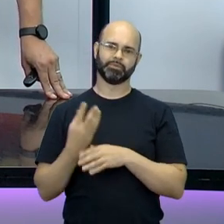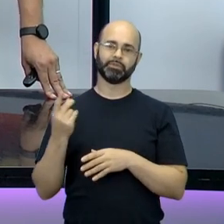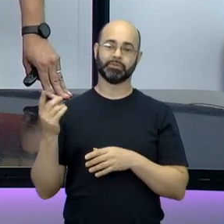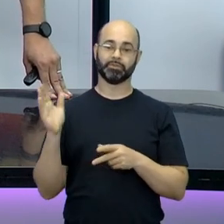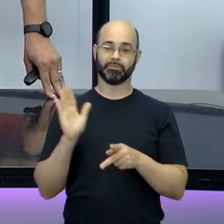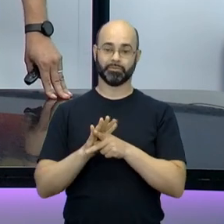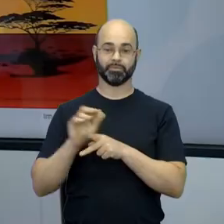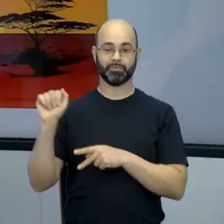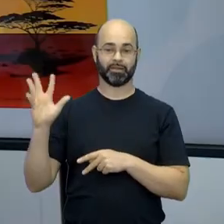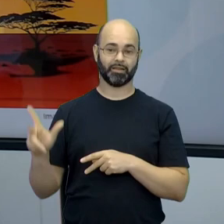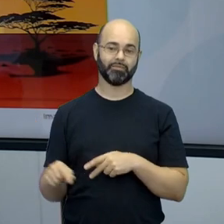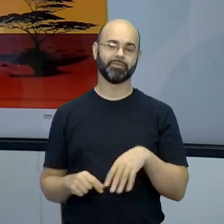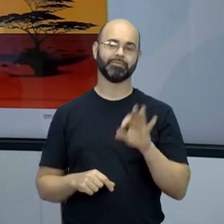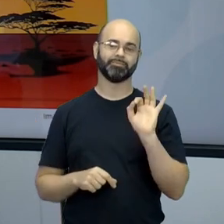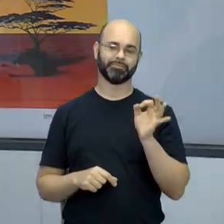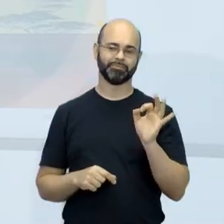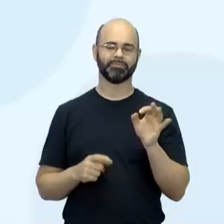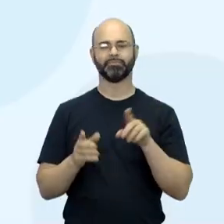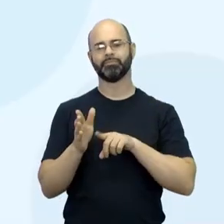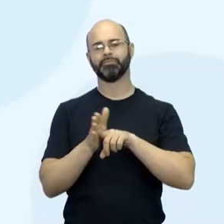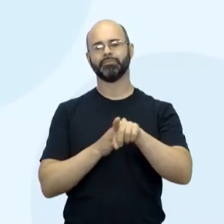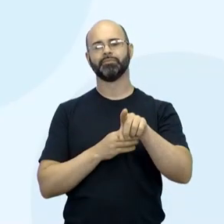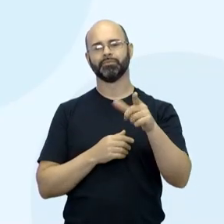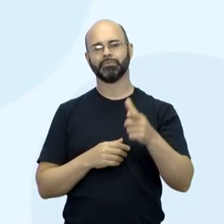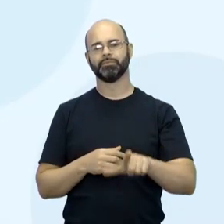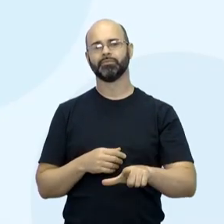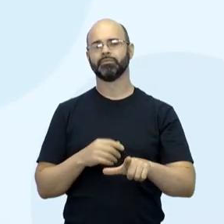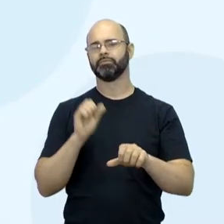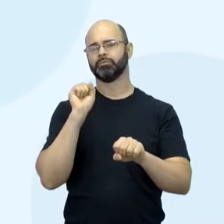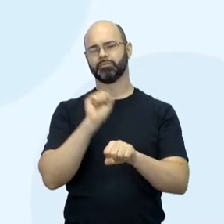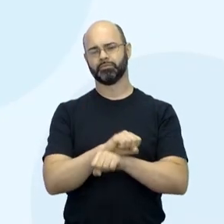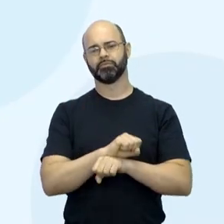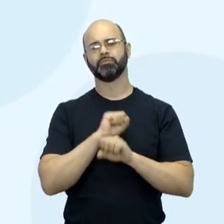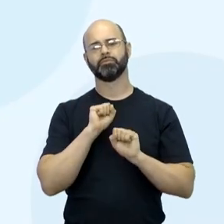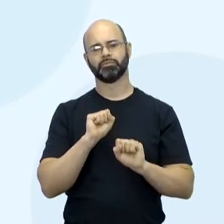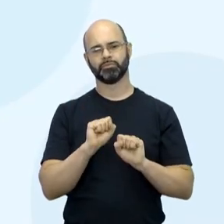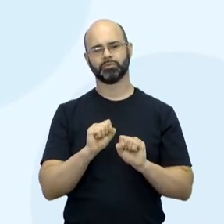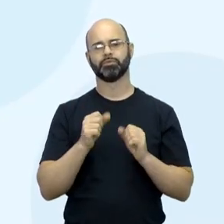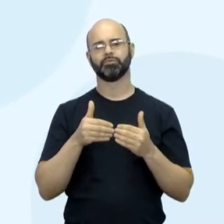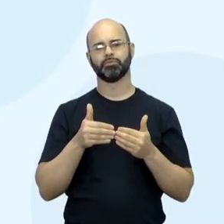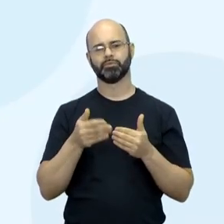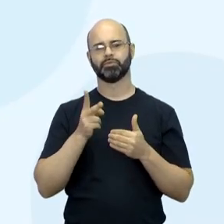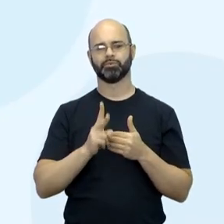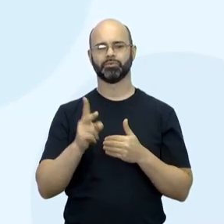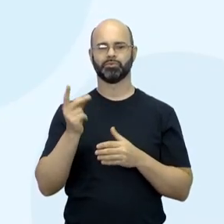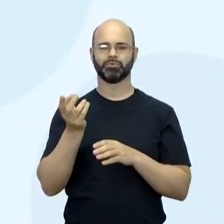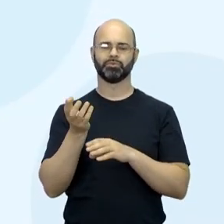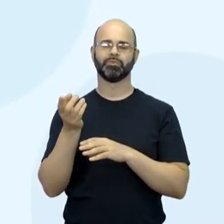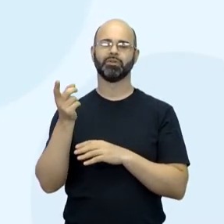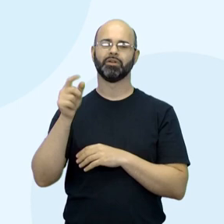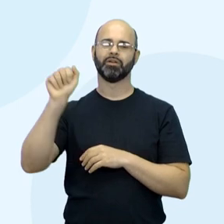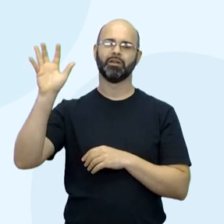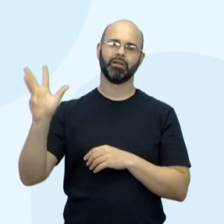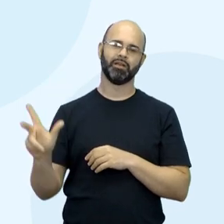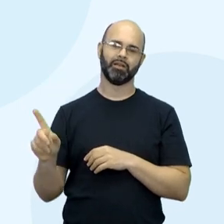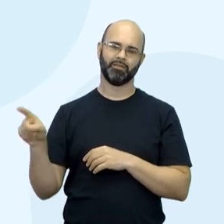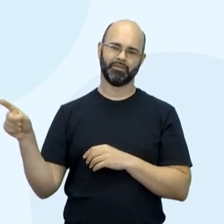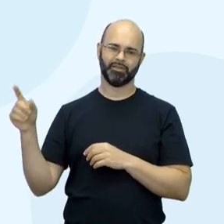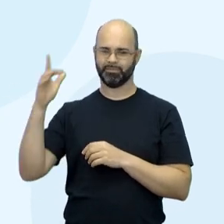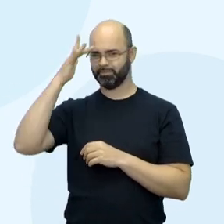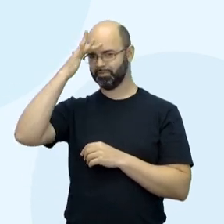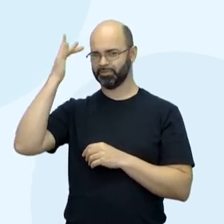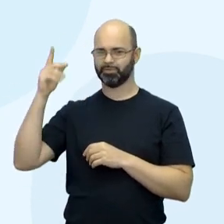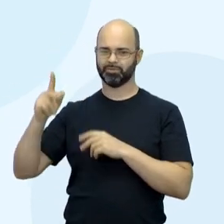Verdade. E olha, pergunta para vocês, novamente, pausa à vontade para o nosso debate continuar. Como a África e seu povo são representados nos